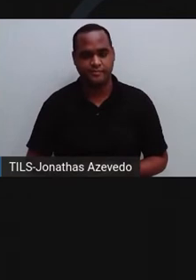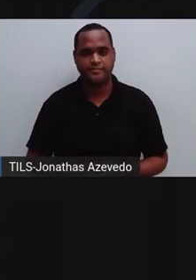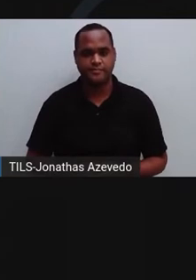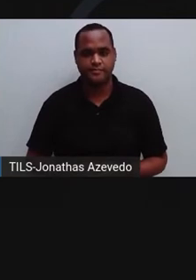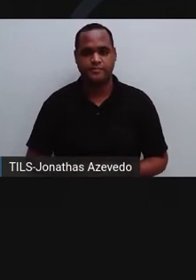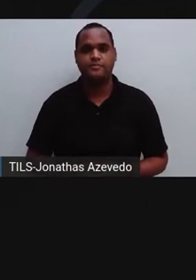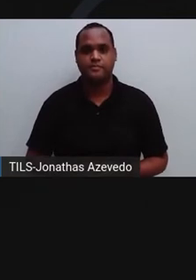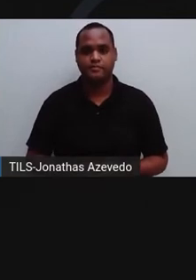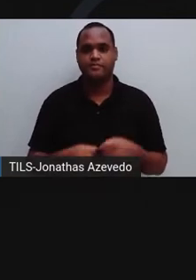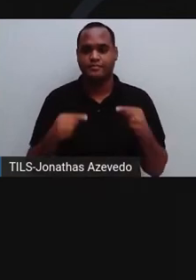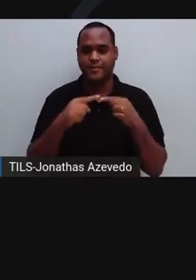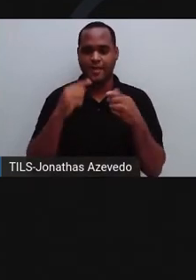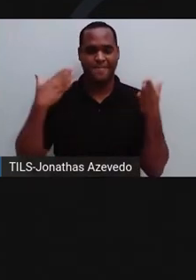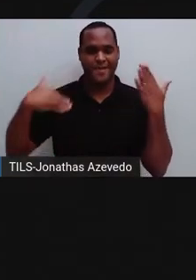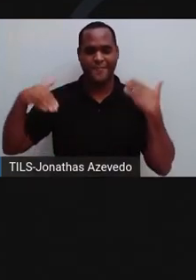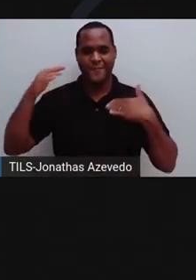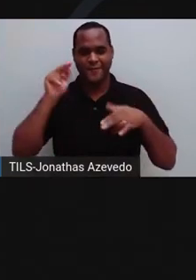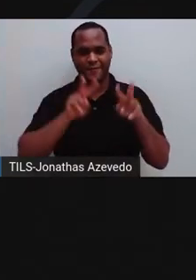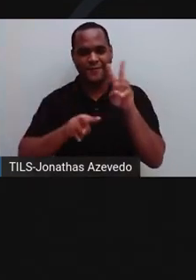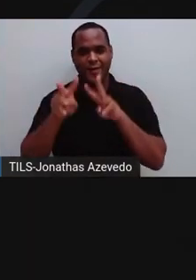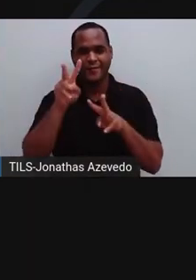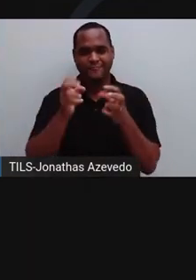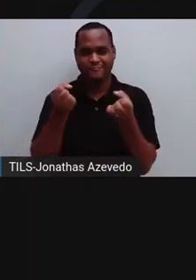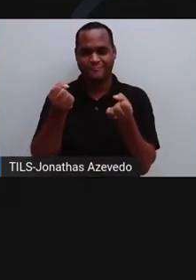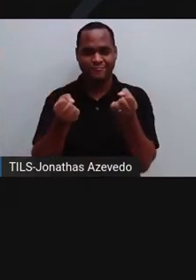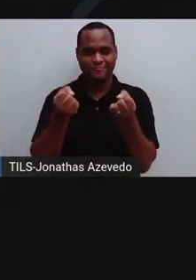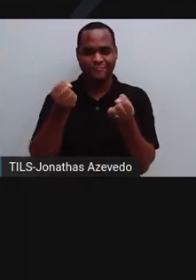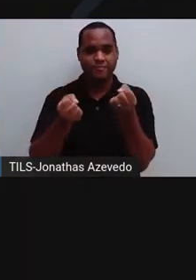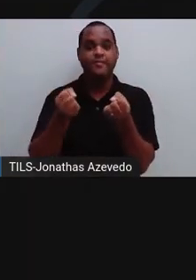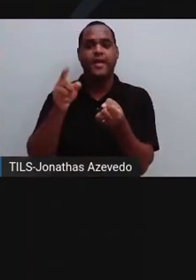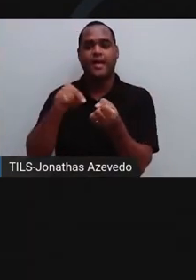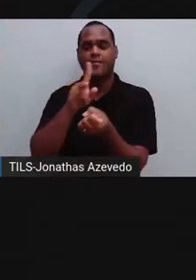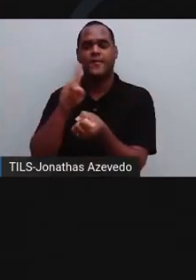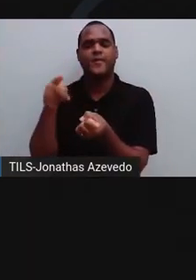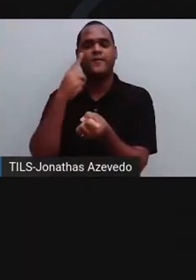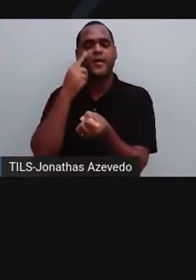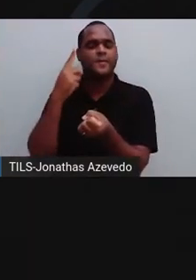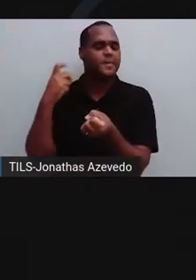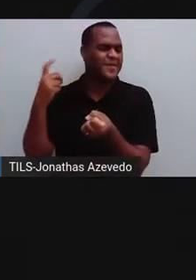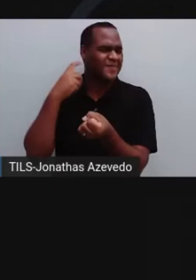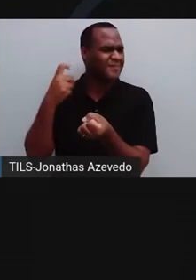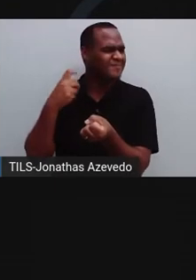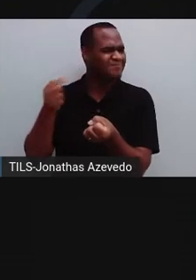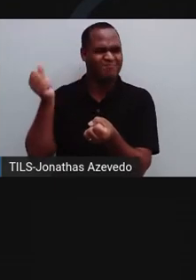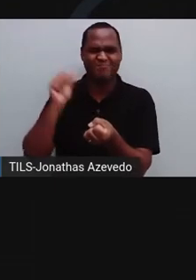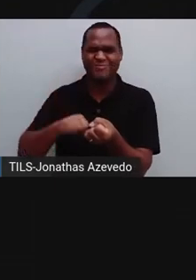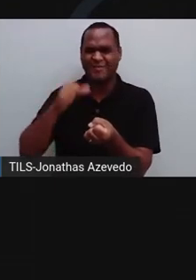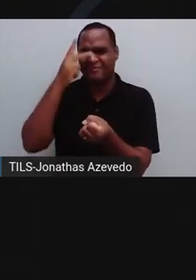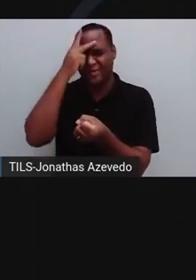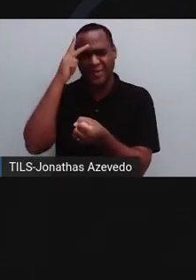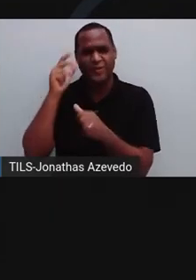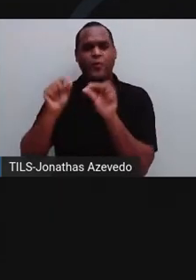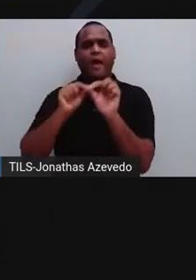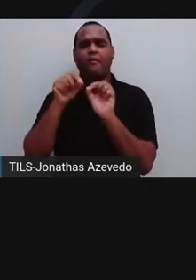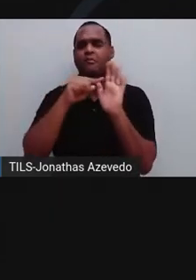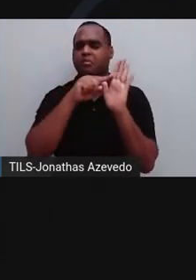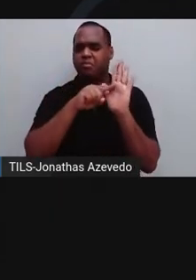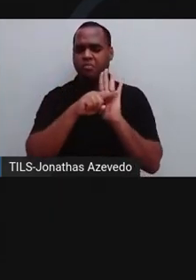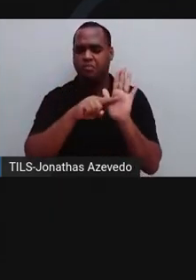Em um passeio virtual de carro, este professor avalia que tipos de ruído incomodam os participantes da pesquisa.